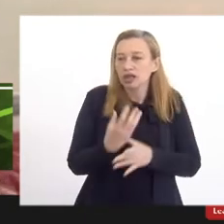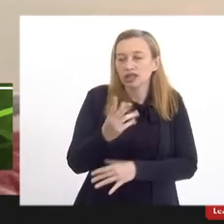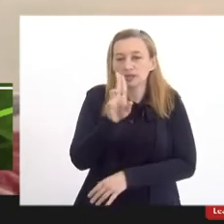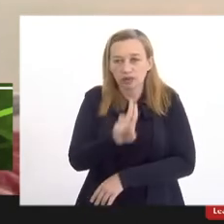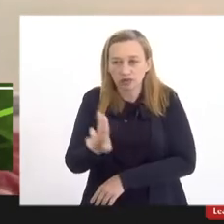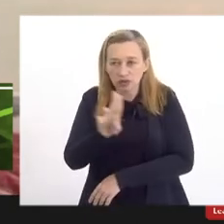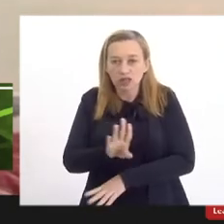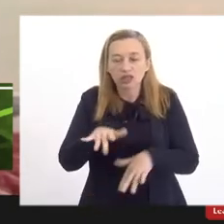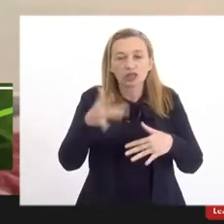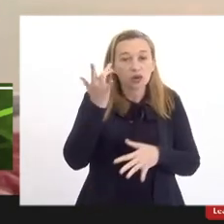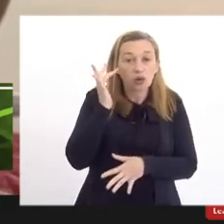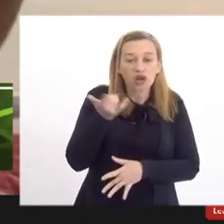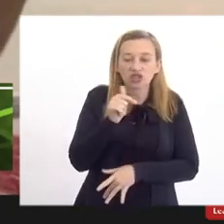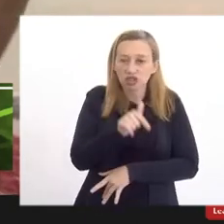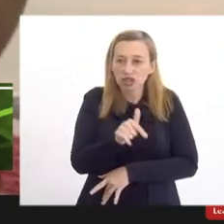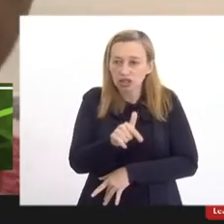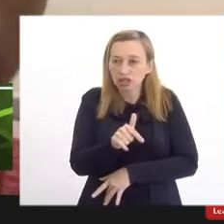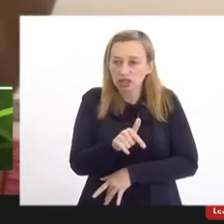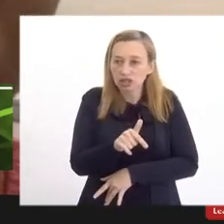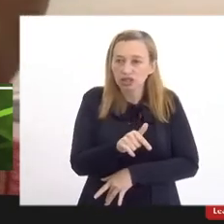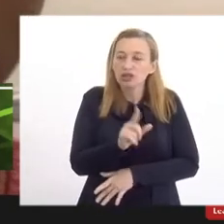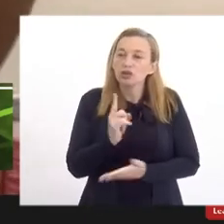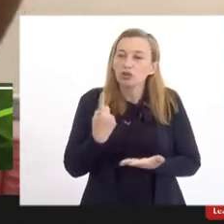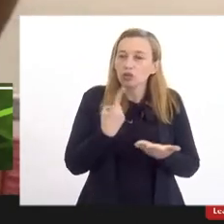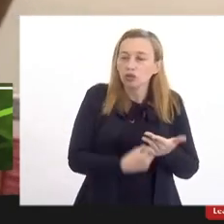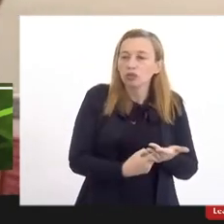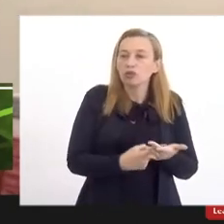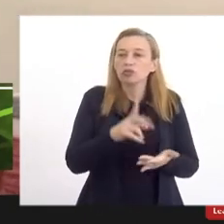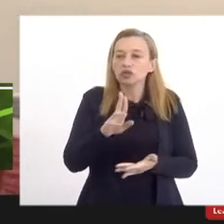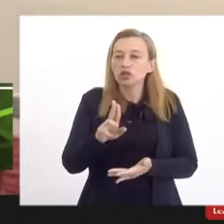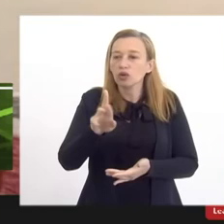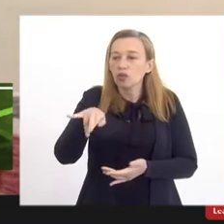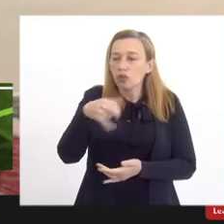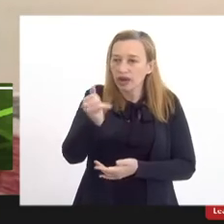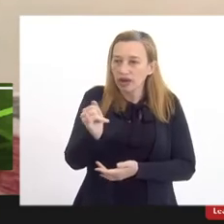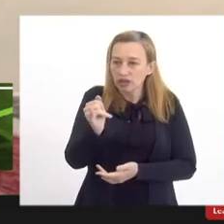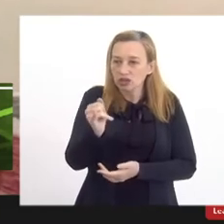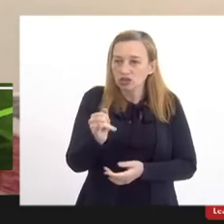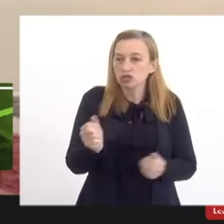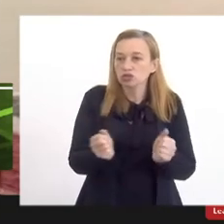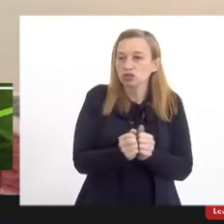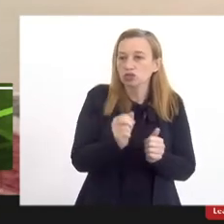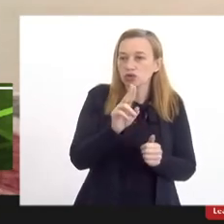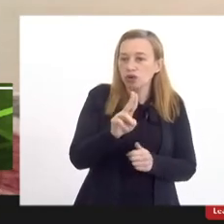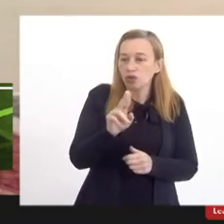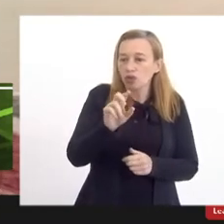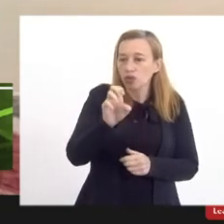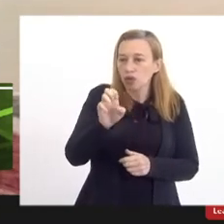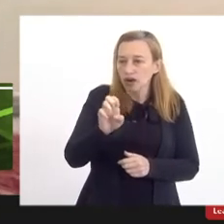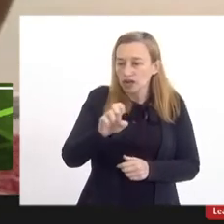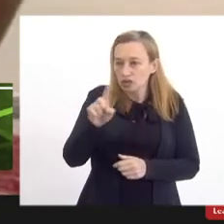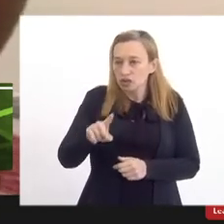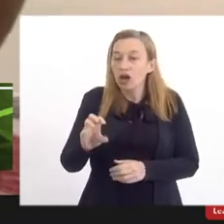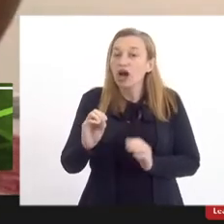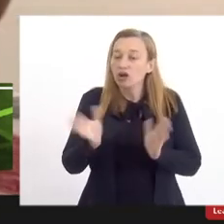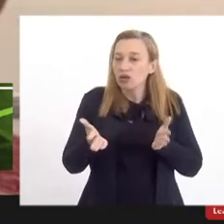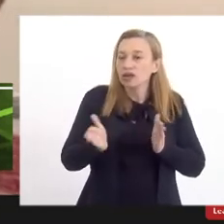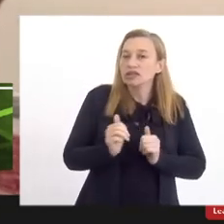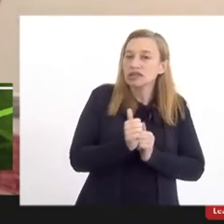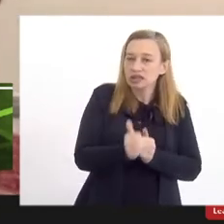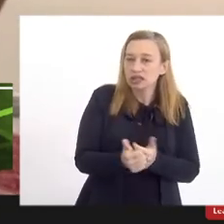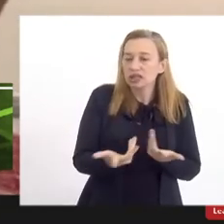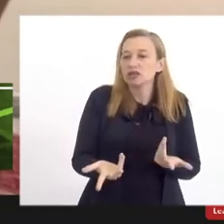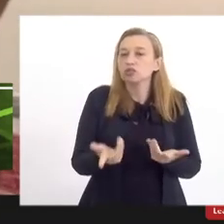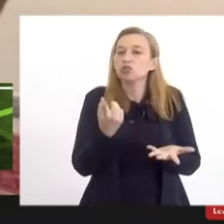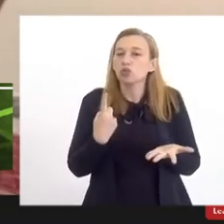então acho que aqui há aferido o compromisso da UERJ com a recepção da UESO agora seguimos aferindo